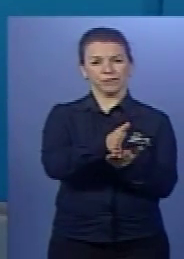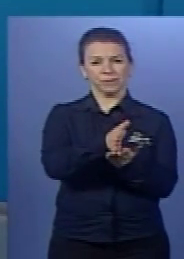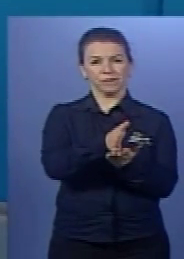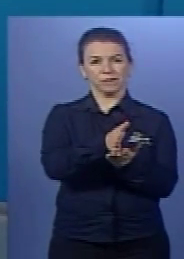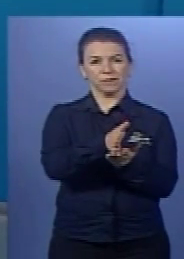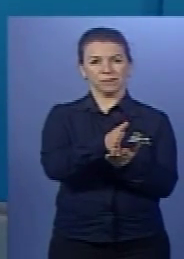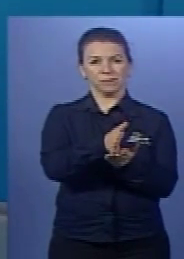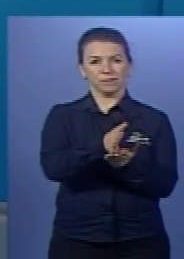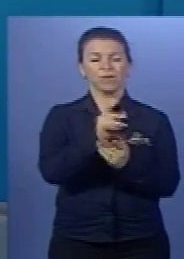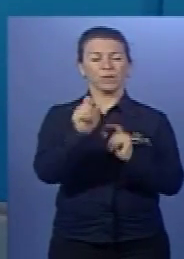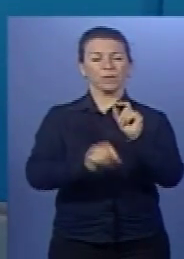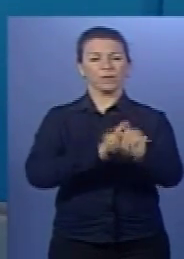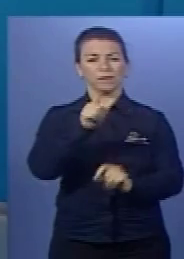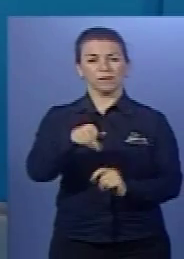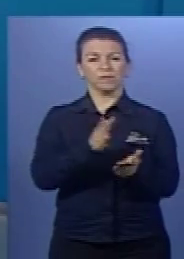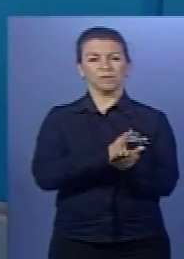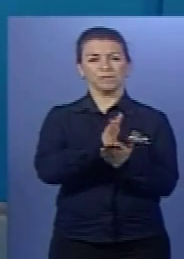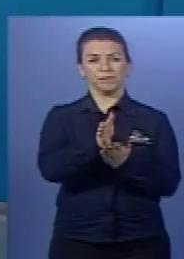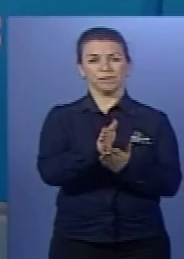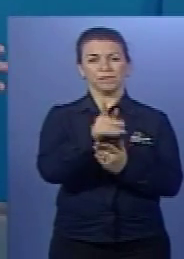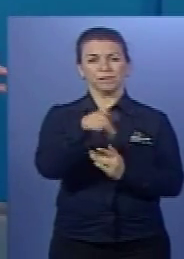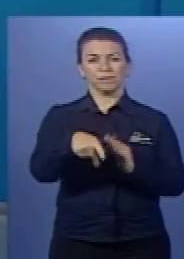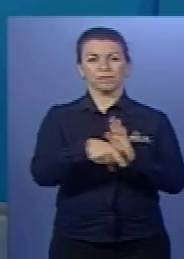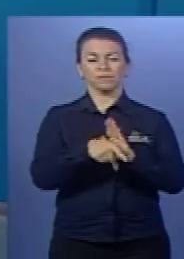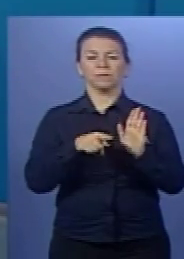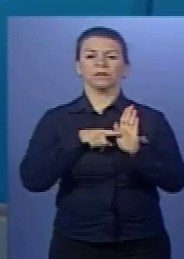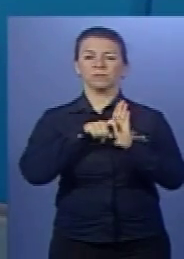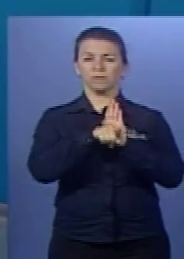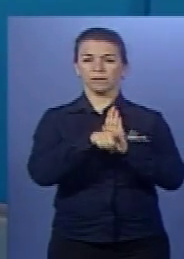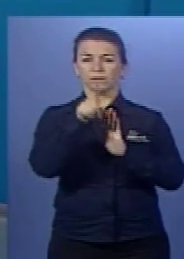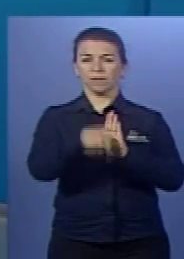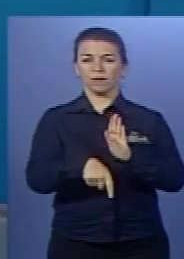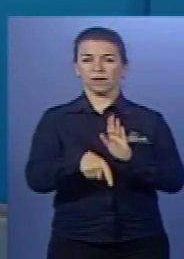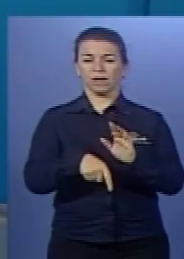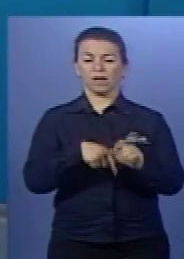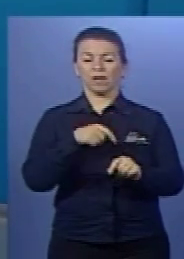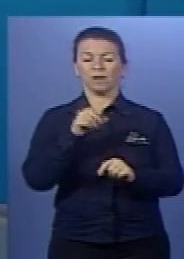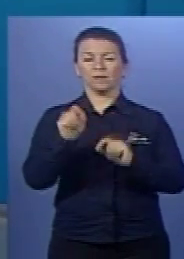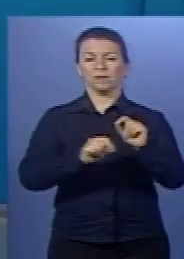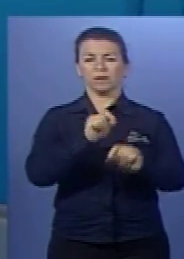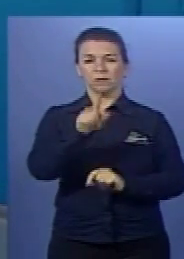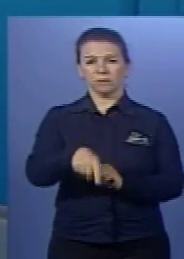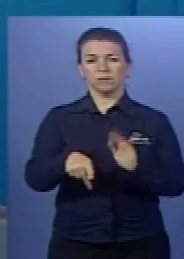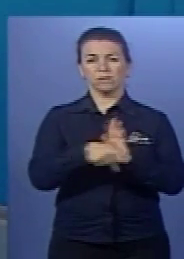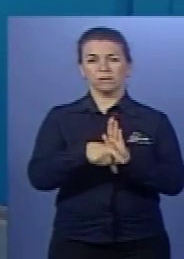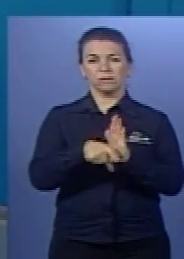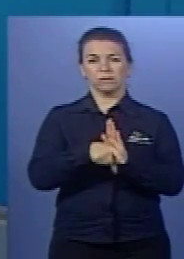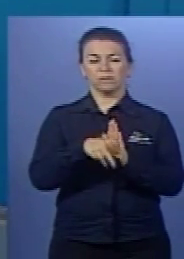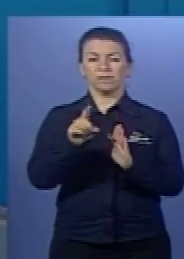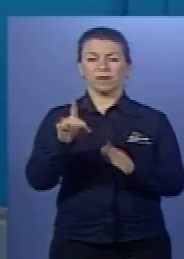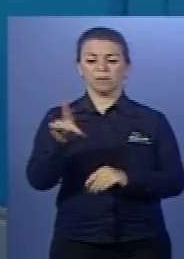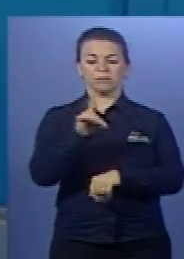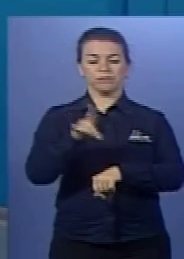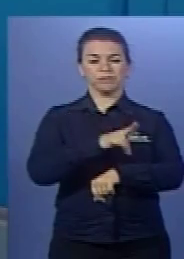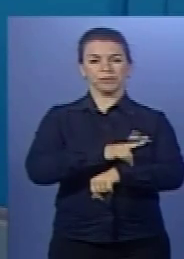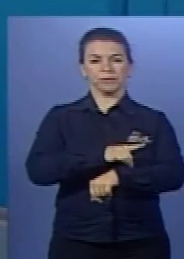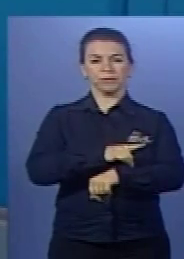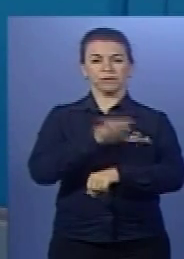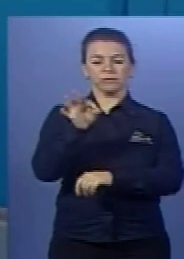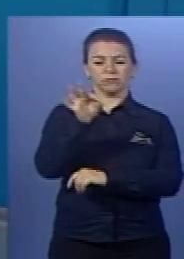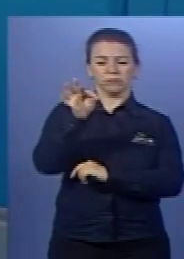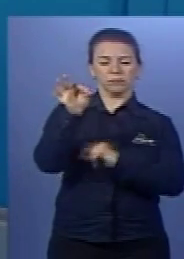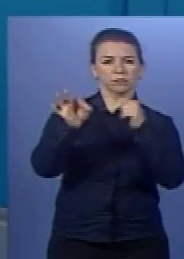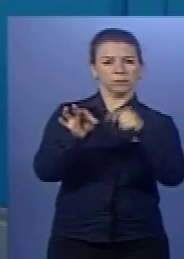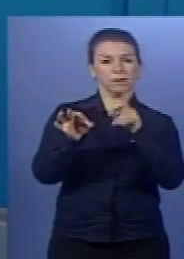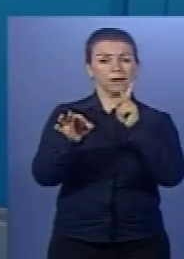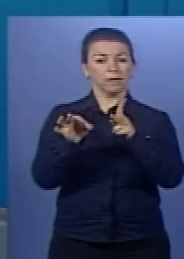orientado? Não. Segmento, o vetor em biologia é um transmissor. Quem é o transmissor? É o Aedes, aegypti. Então,